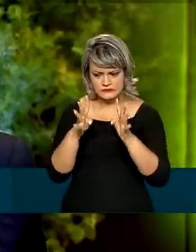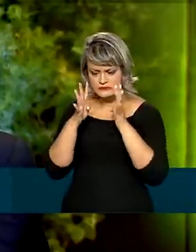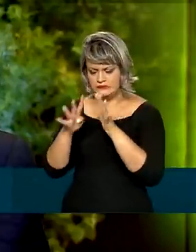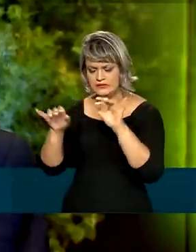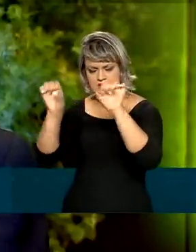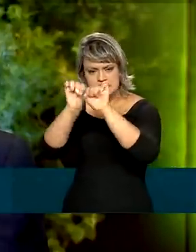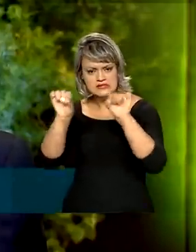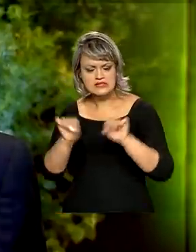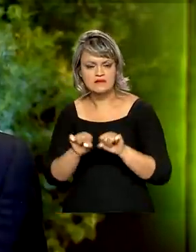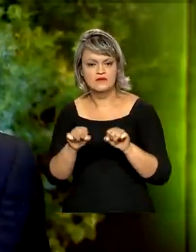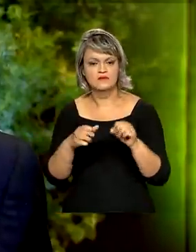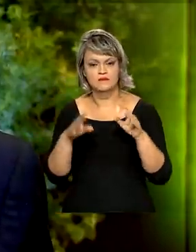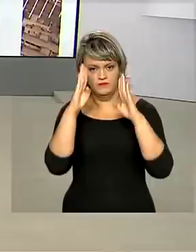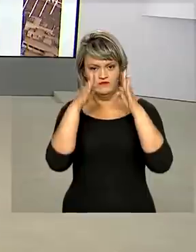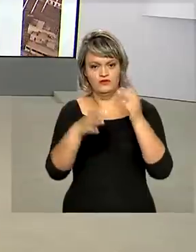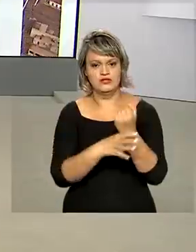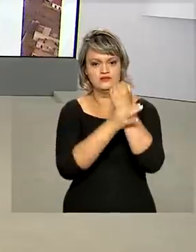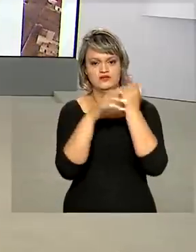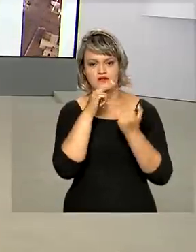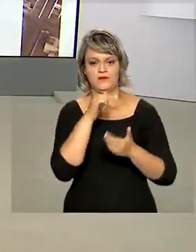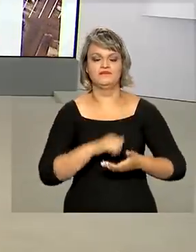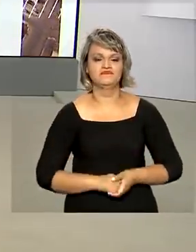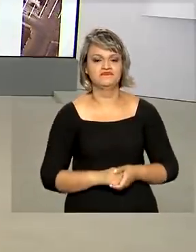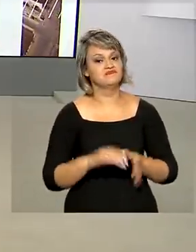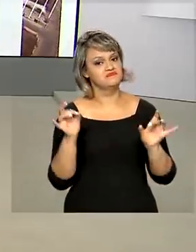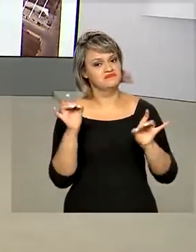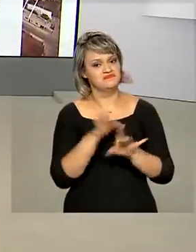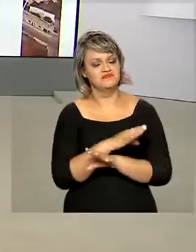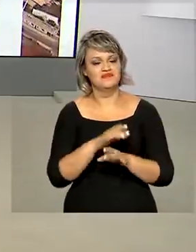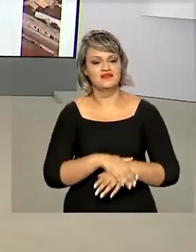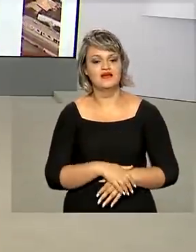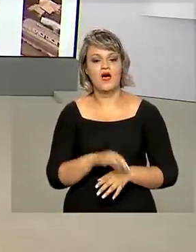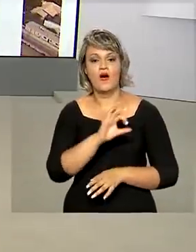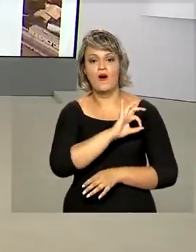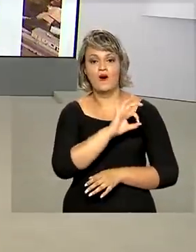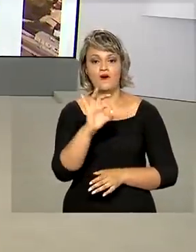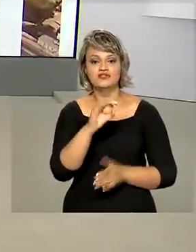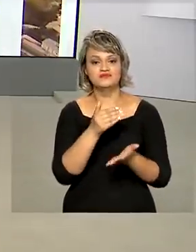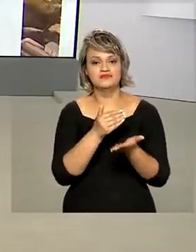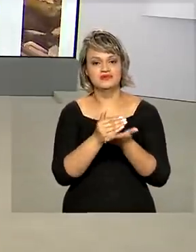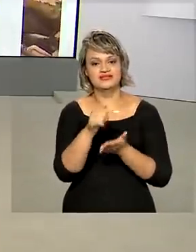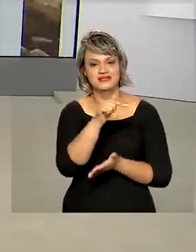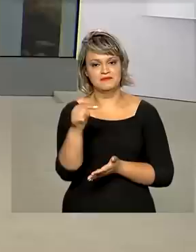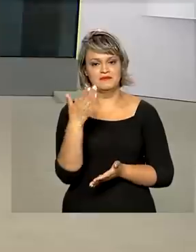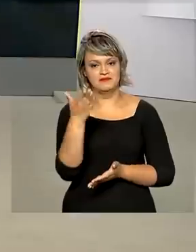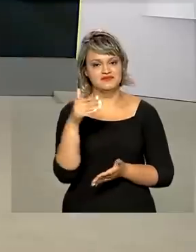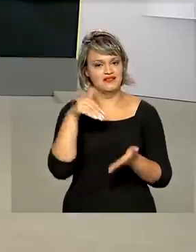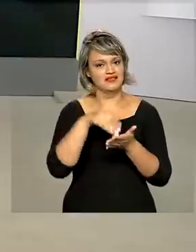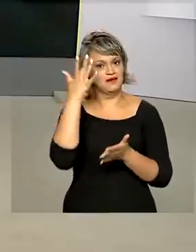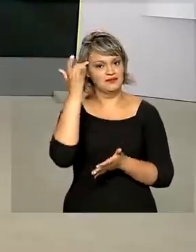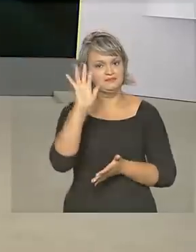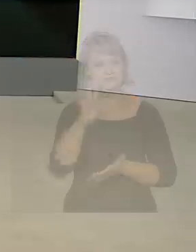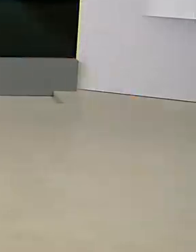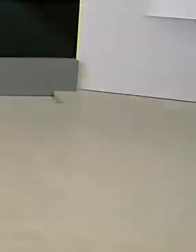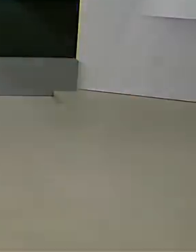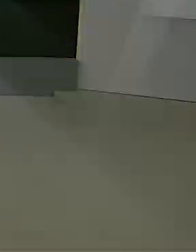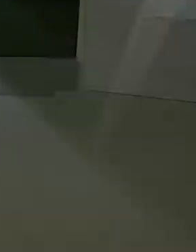consideração à segurança hídrica. É isso, a gente fica por aqui. Um ótimo início de semana para você. Até amanhã.